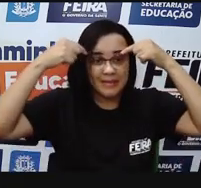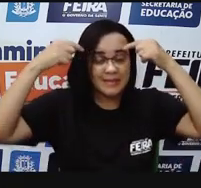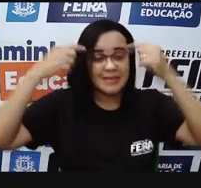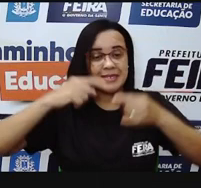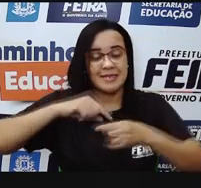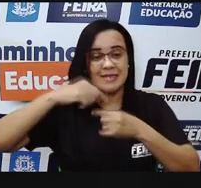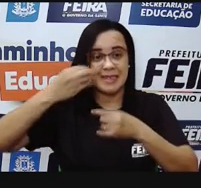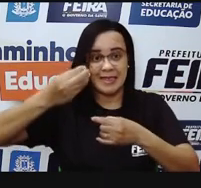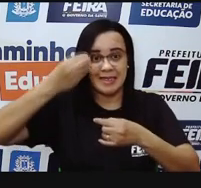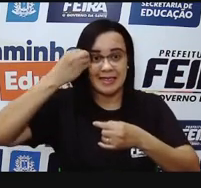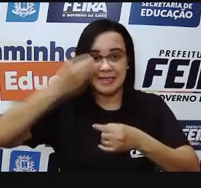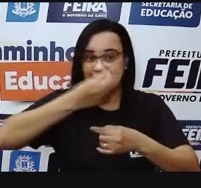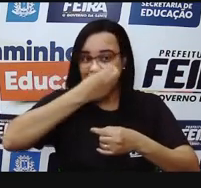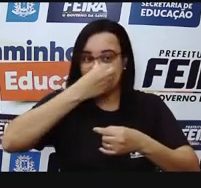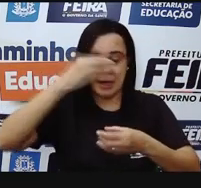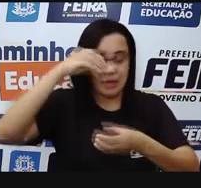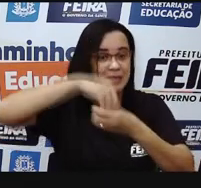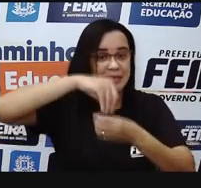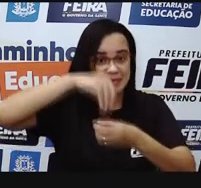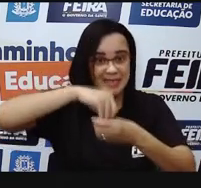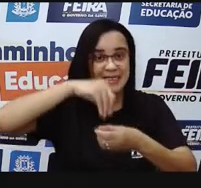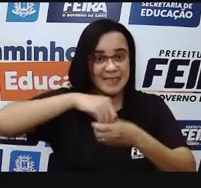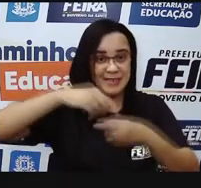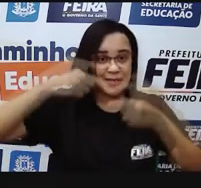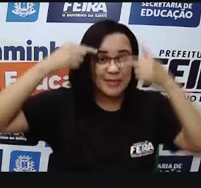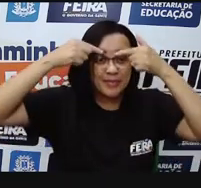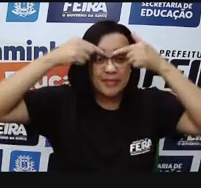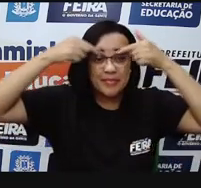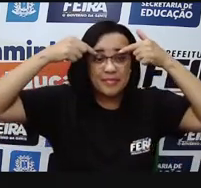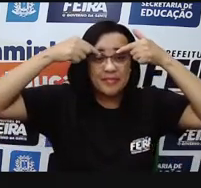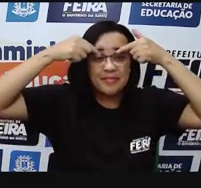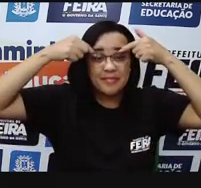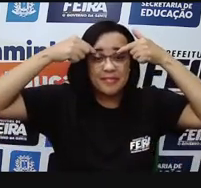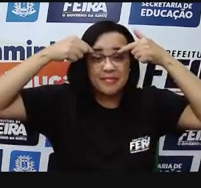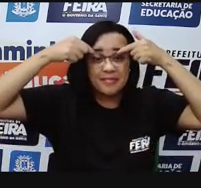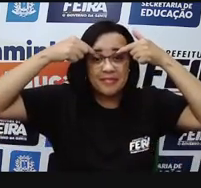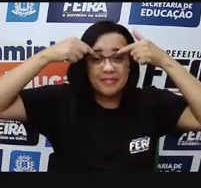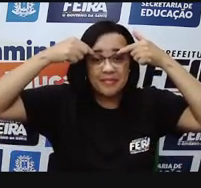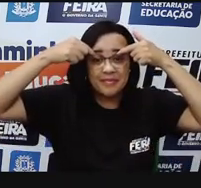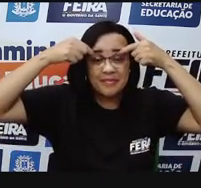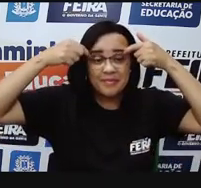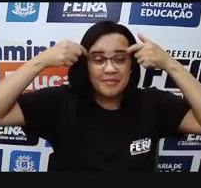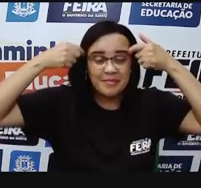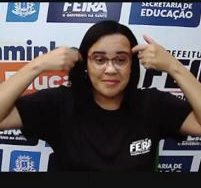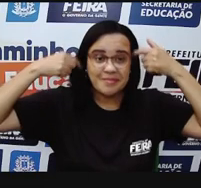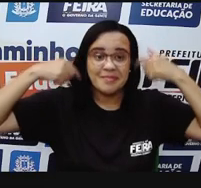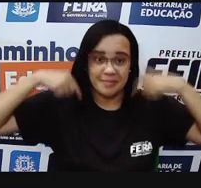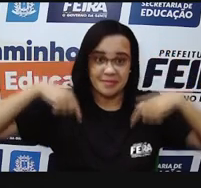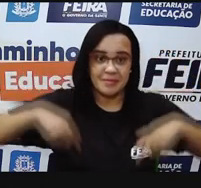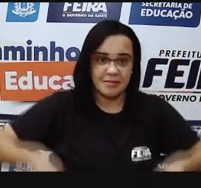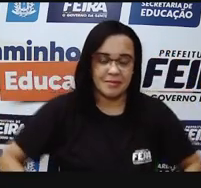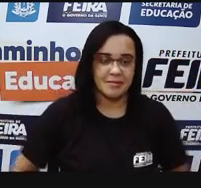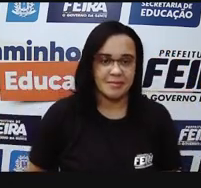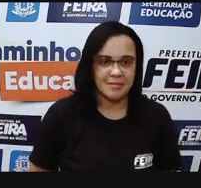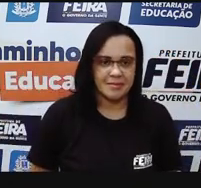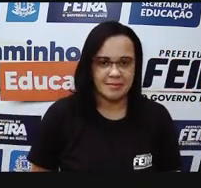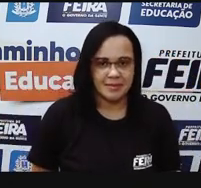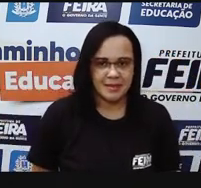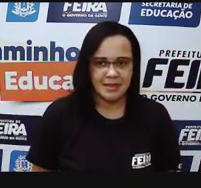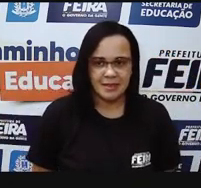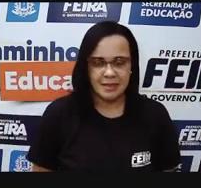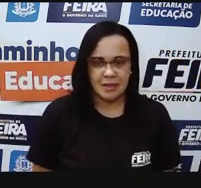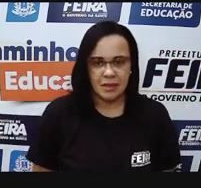né, da nossa pálpebra, mais ou menos, onde está o nosso olhinho, ou sim, aqui, do olho, né? espuma.